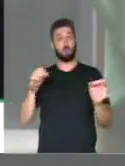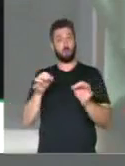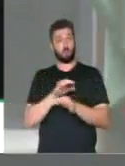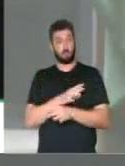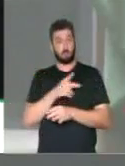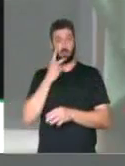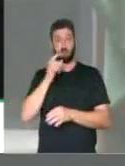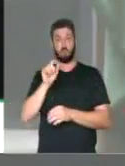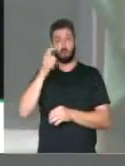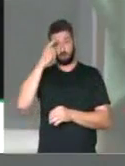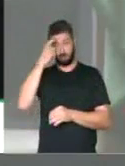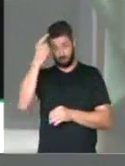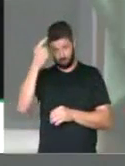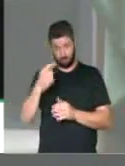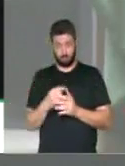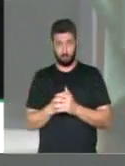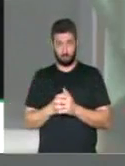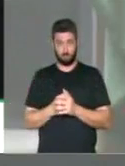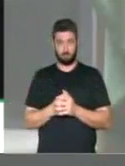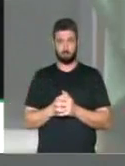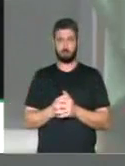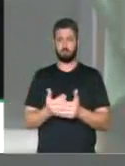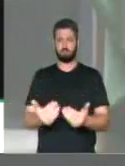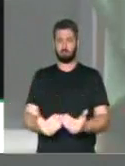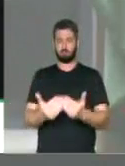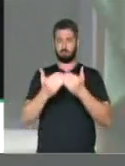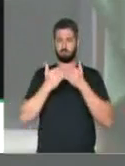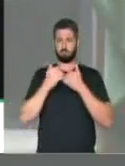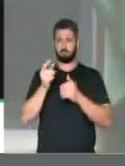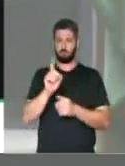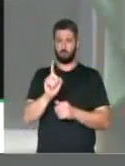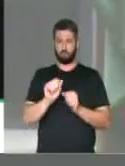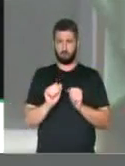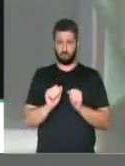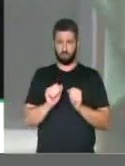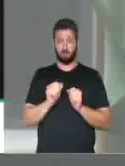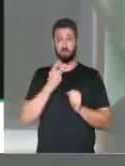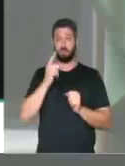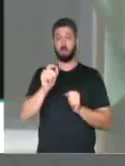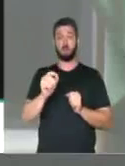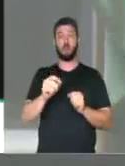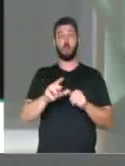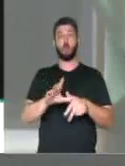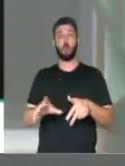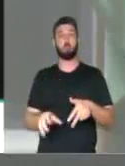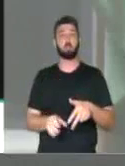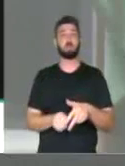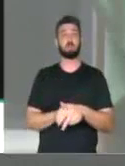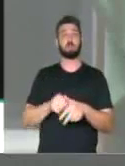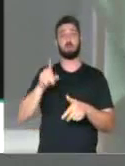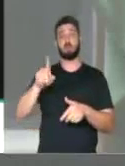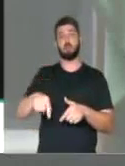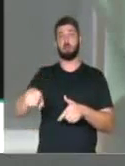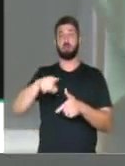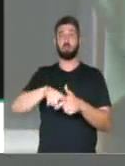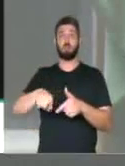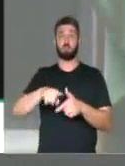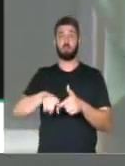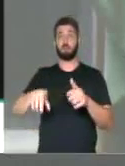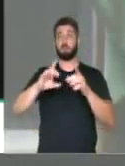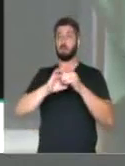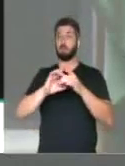apenas com uma ideia. Não venham me dizer que a corrupção é um problema da